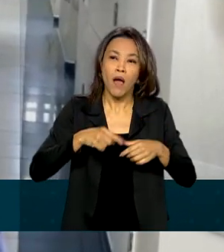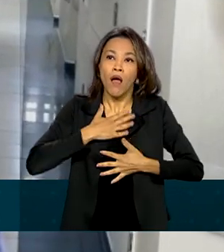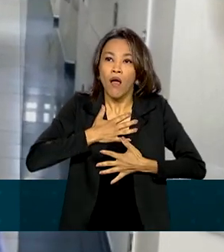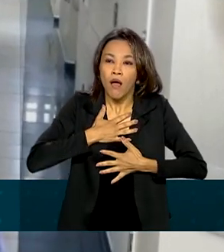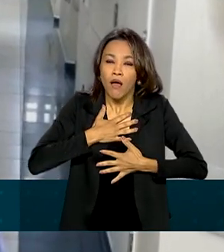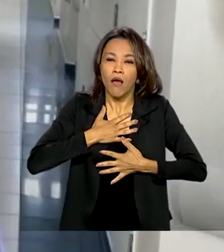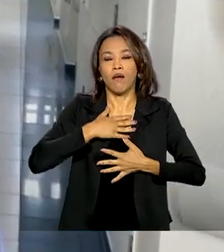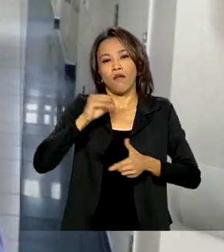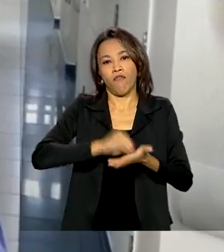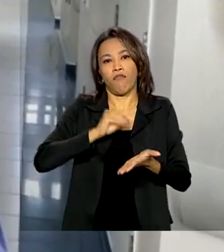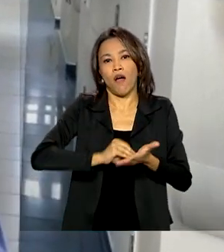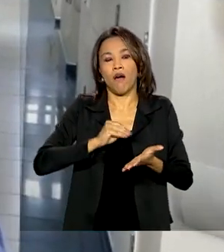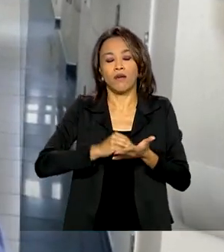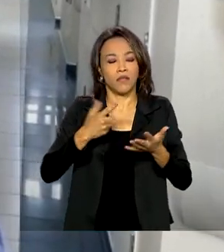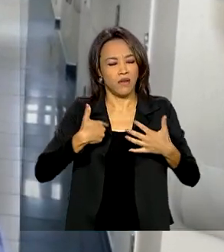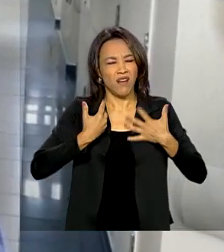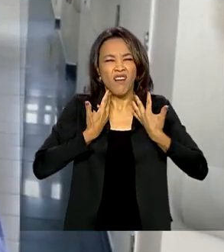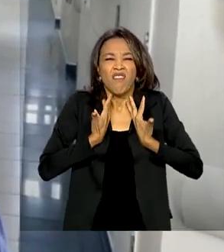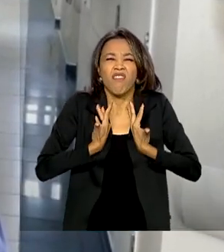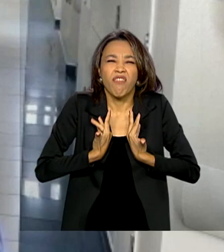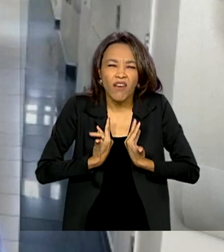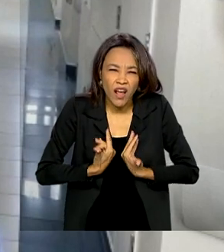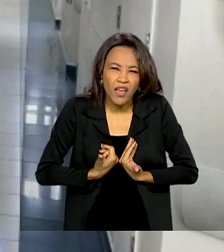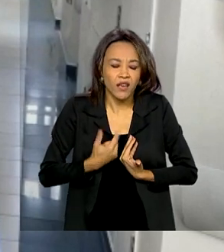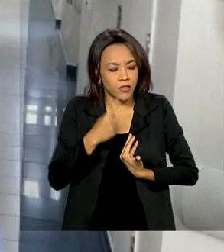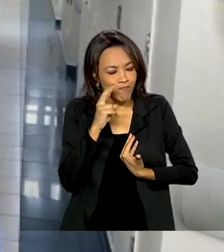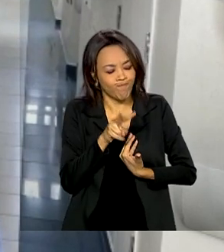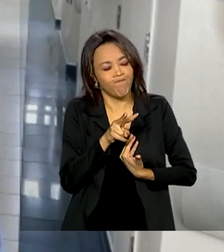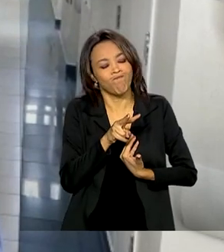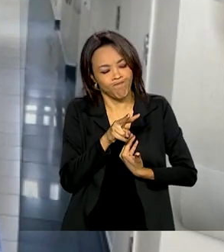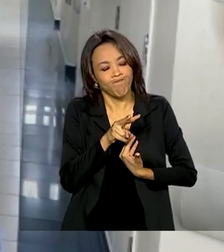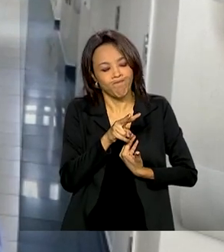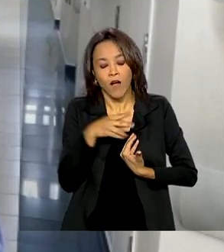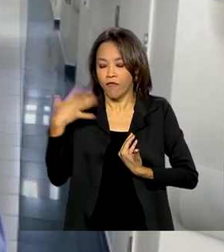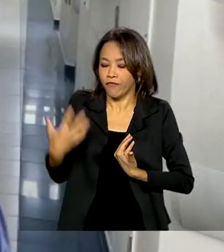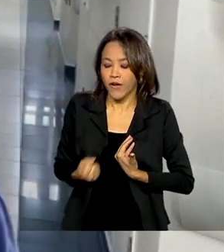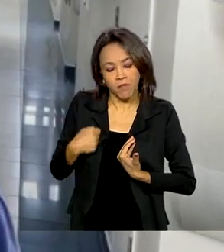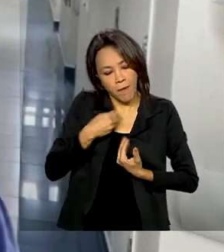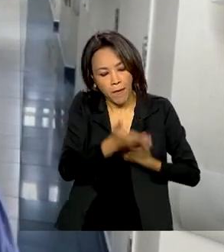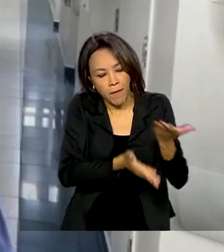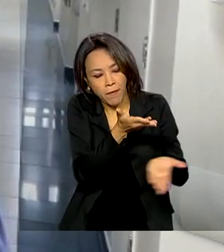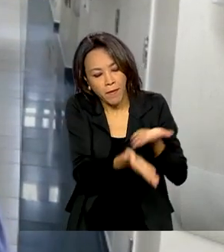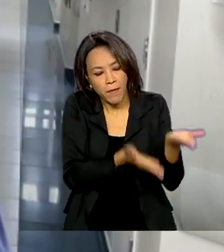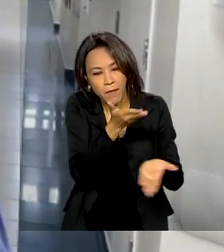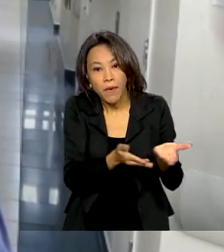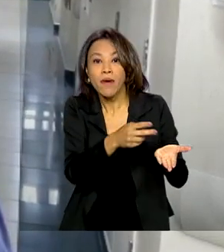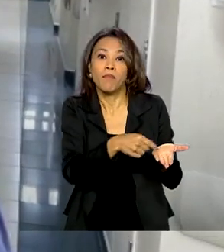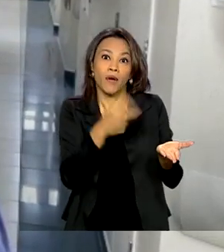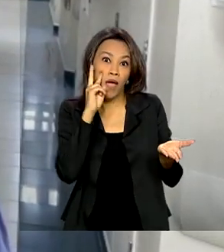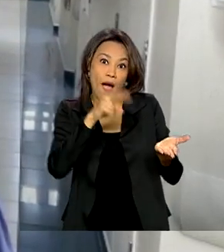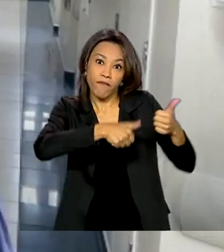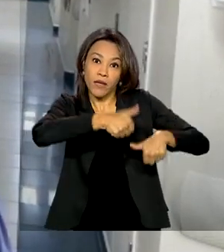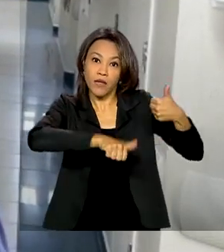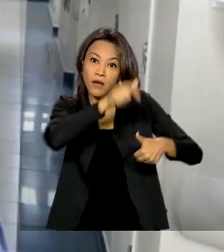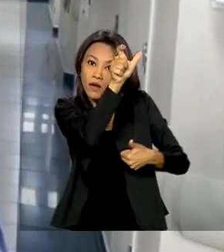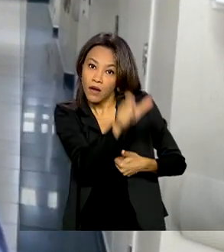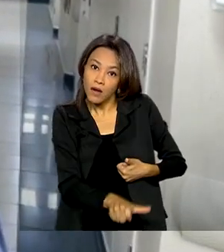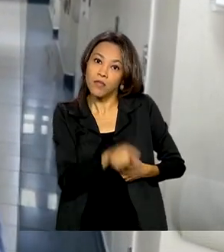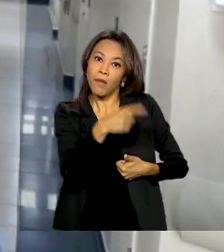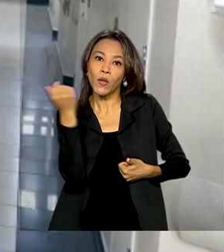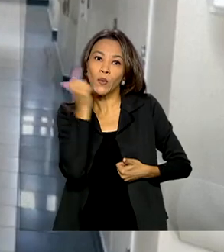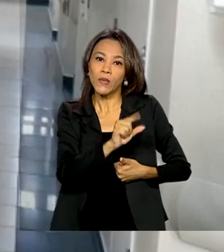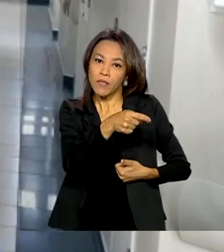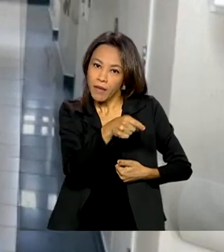de ar, ou se ele relata uma fraqueza muscular, a gente trabalha em cima dessas queixas, em cima da avaliação que a gente fez, para